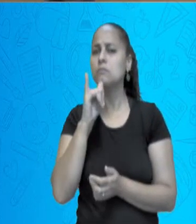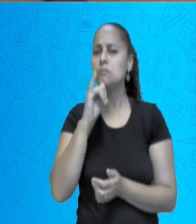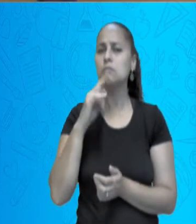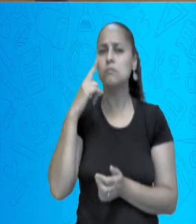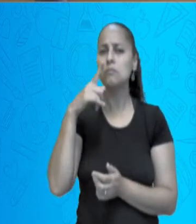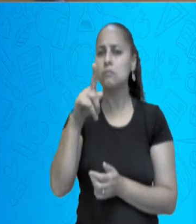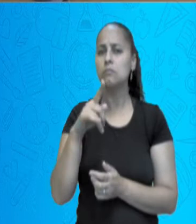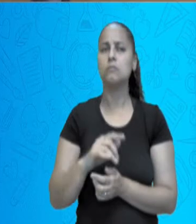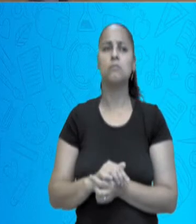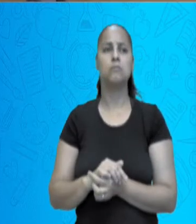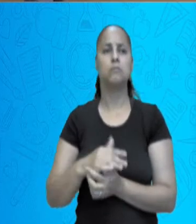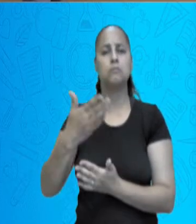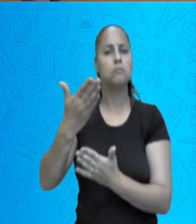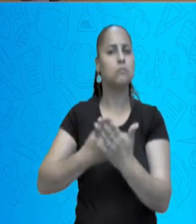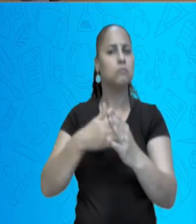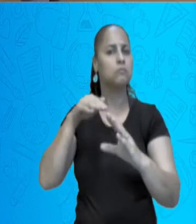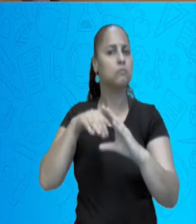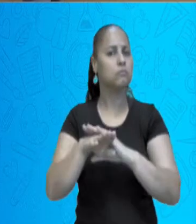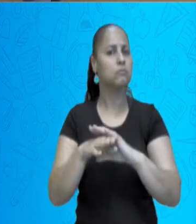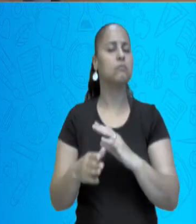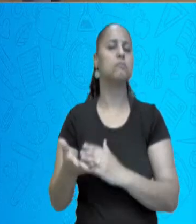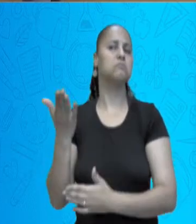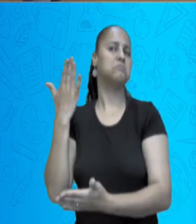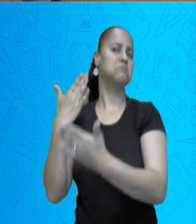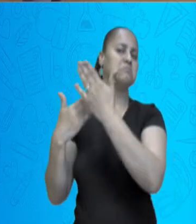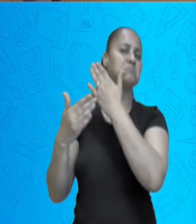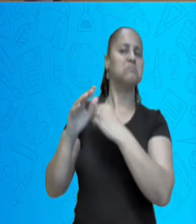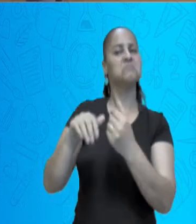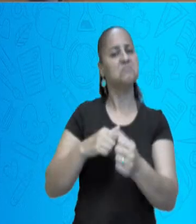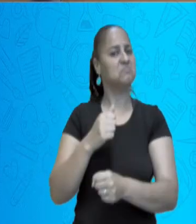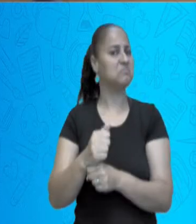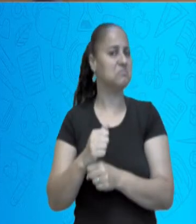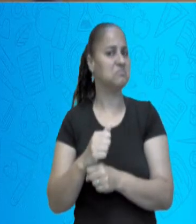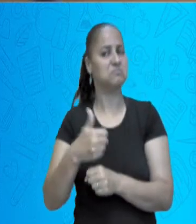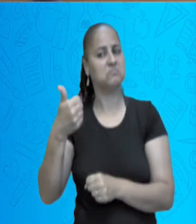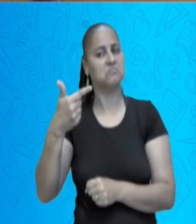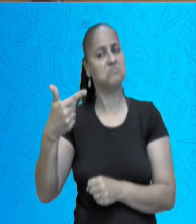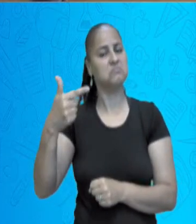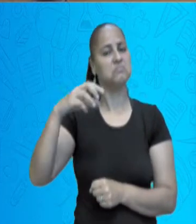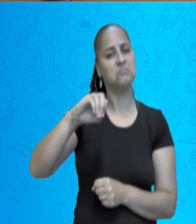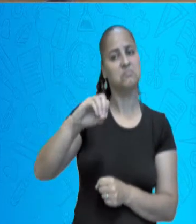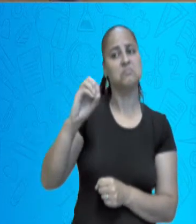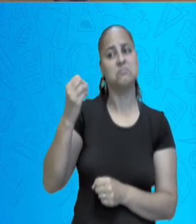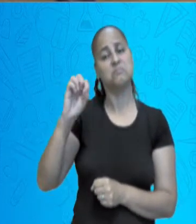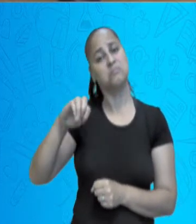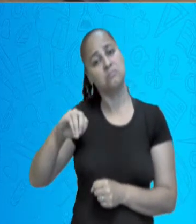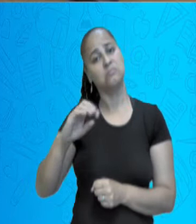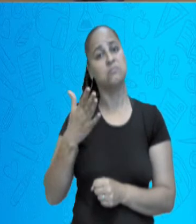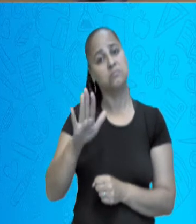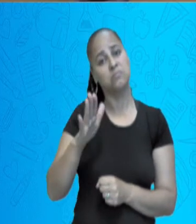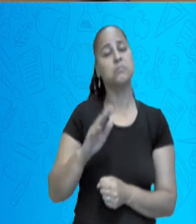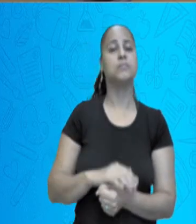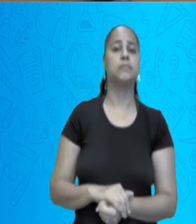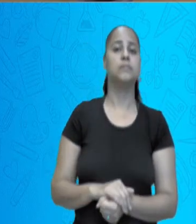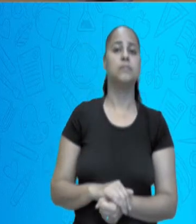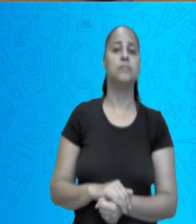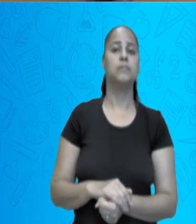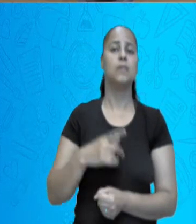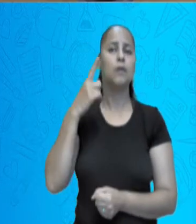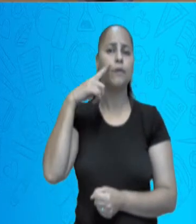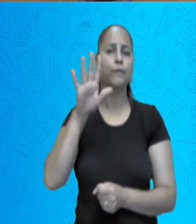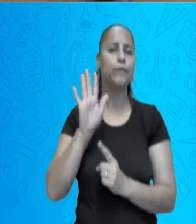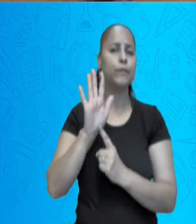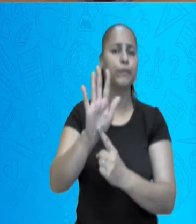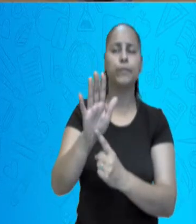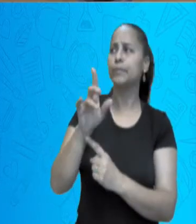colocar a câmera fotográfica de mais ou menos dos meados dos anos 70, anos 80. Temos essa daqui